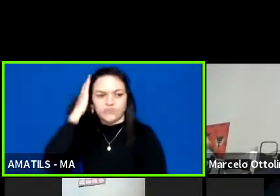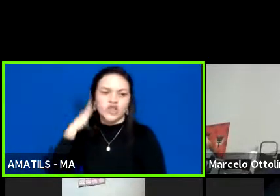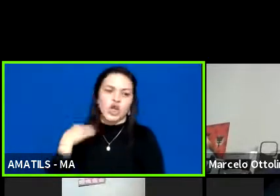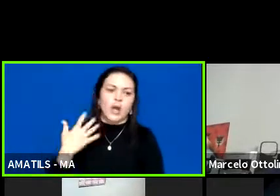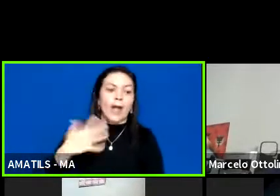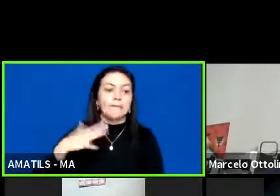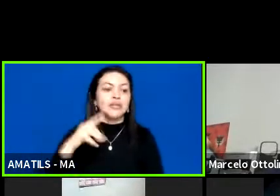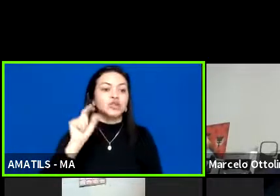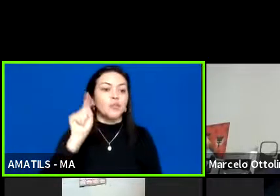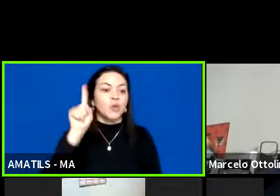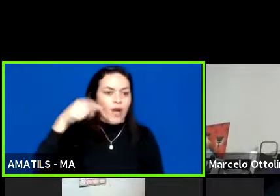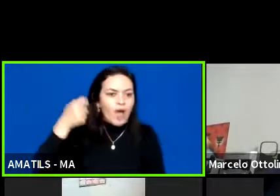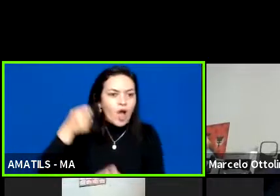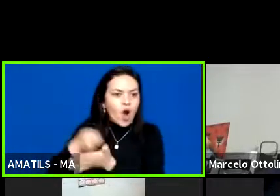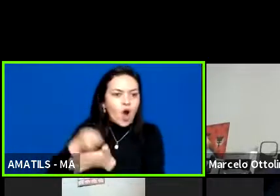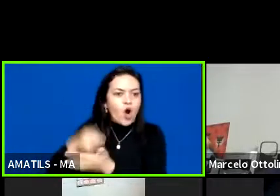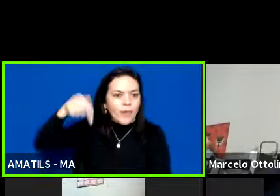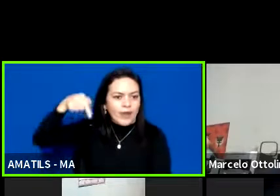menos o que é cobrado aqui